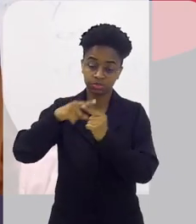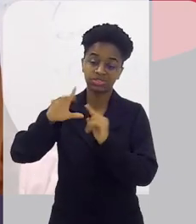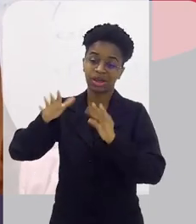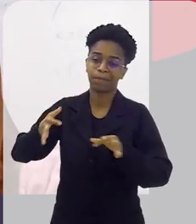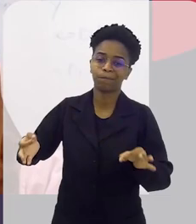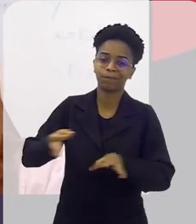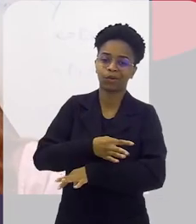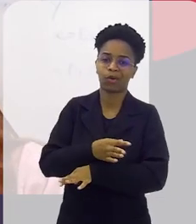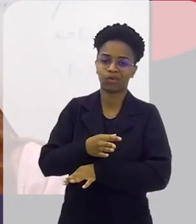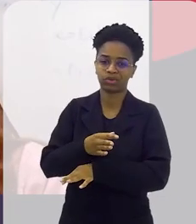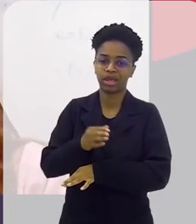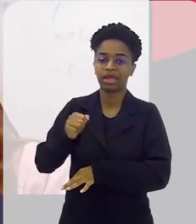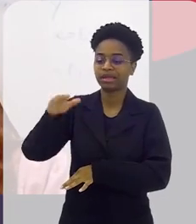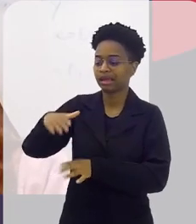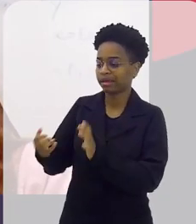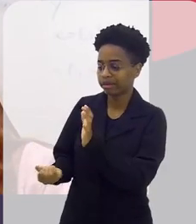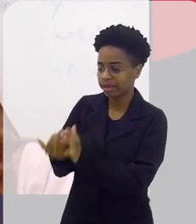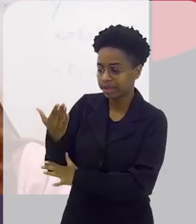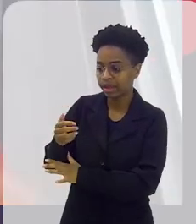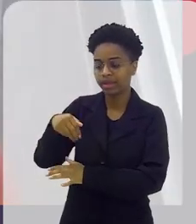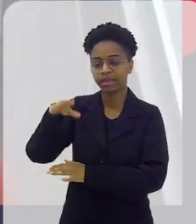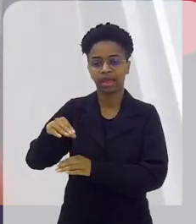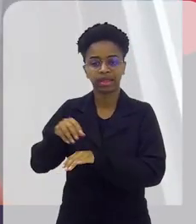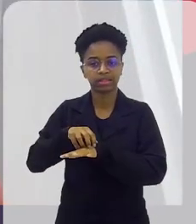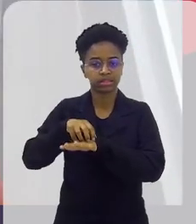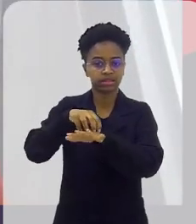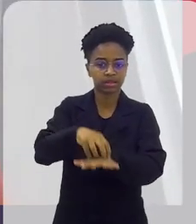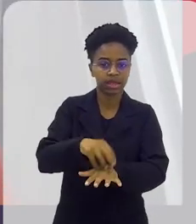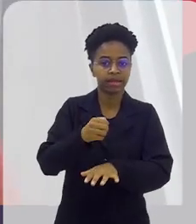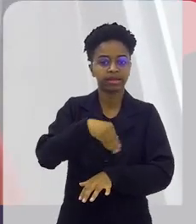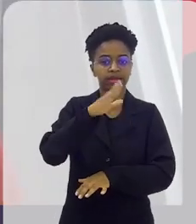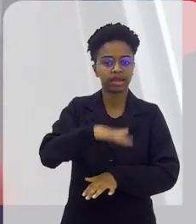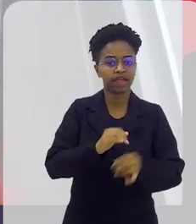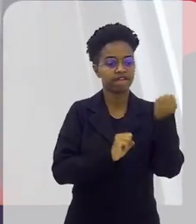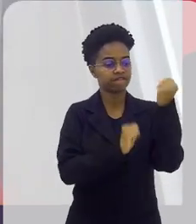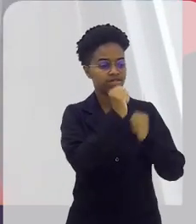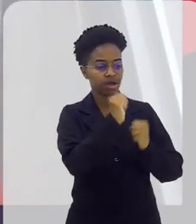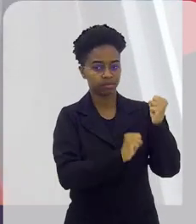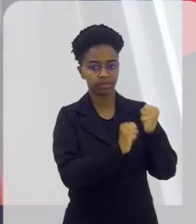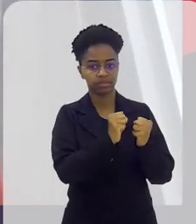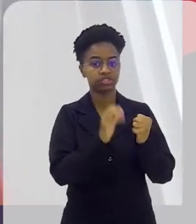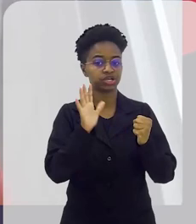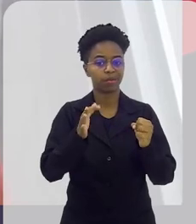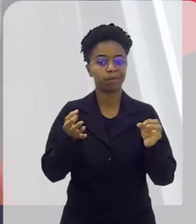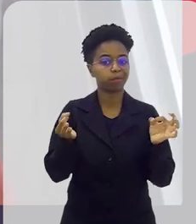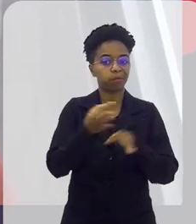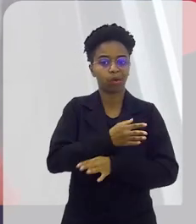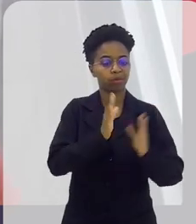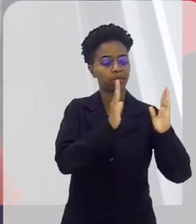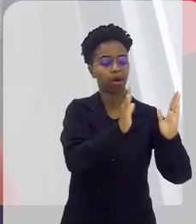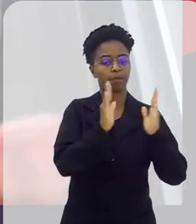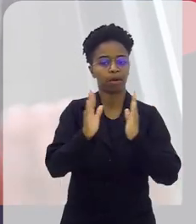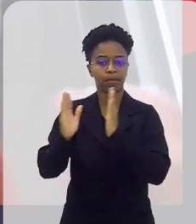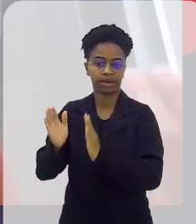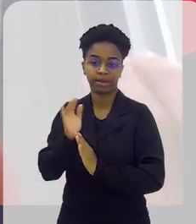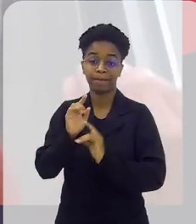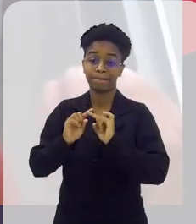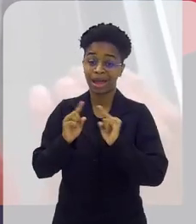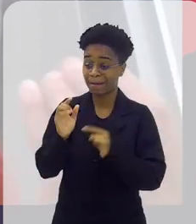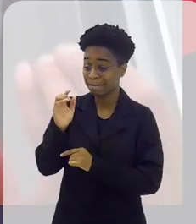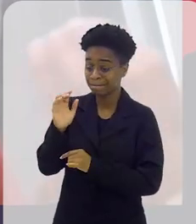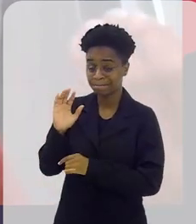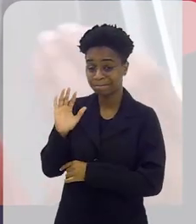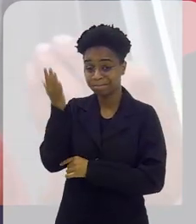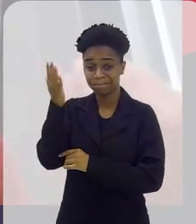todo o desenho, quem produz, quem transporta e quem vai fabricar o produto final. A fibra de